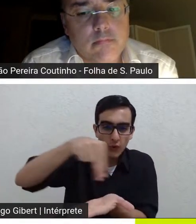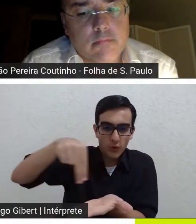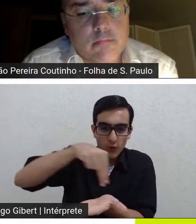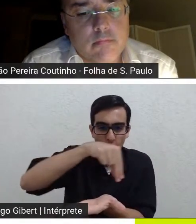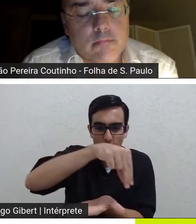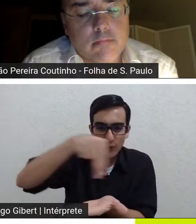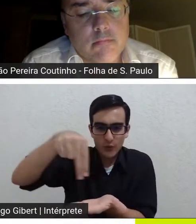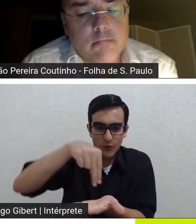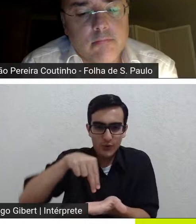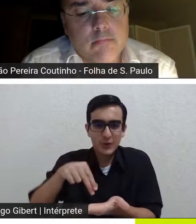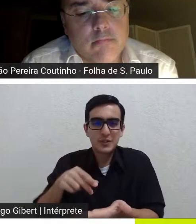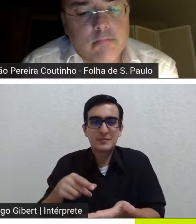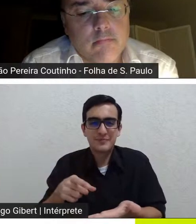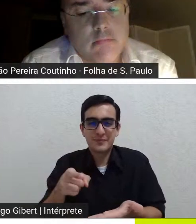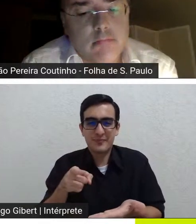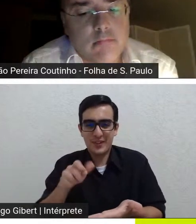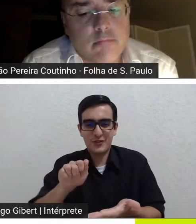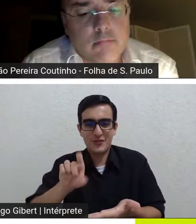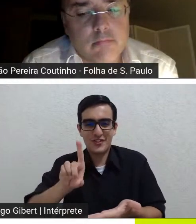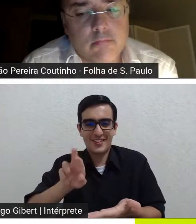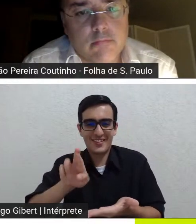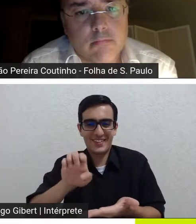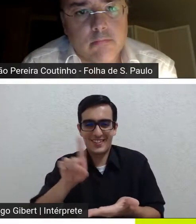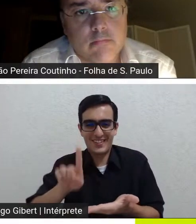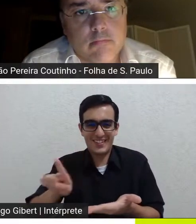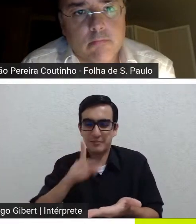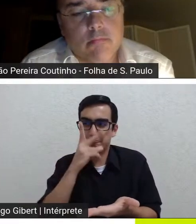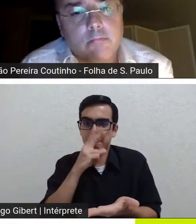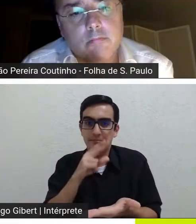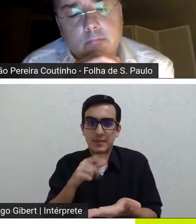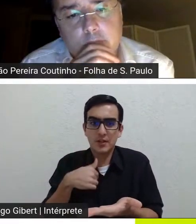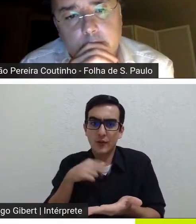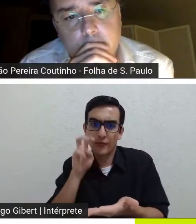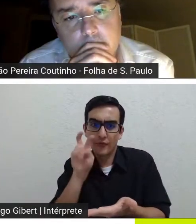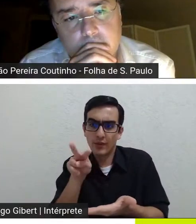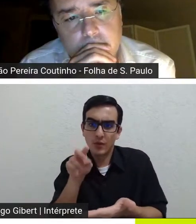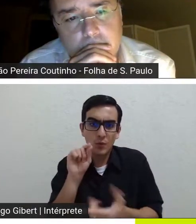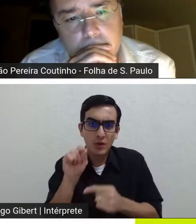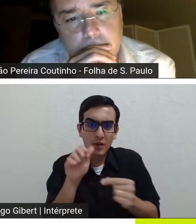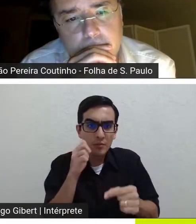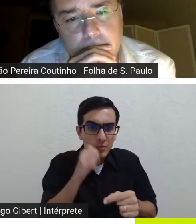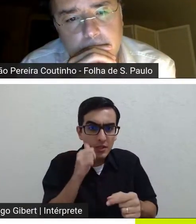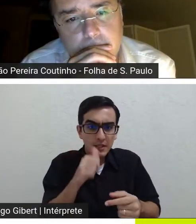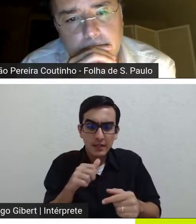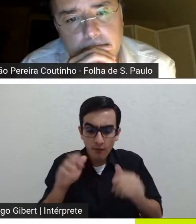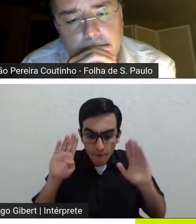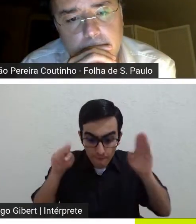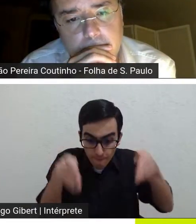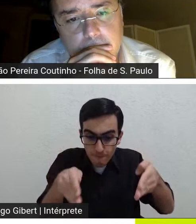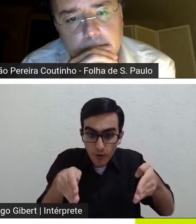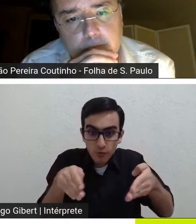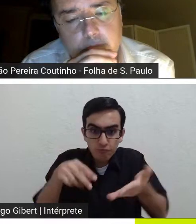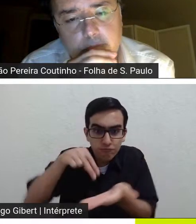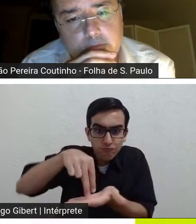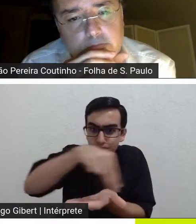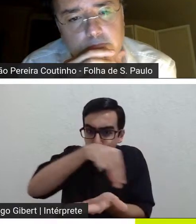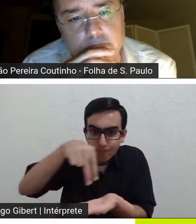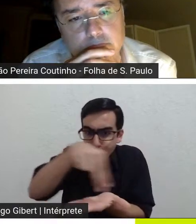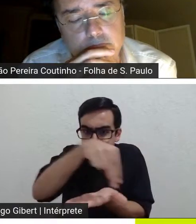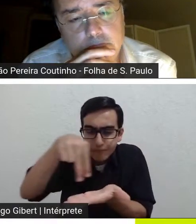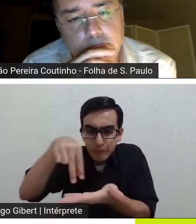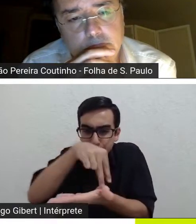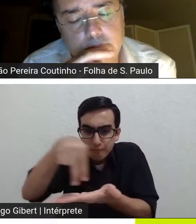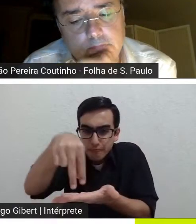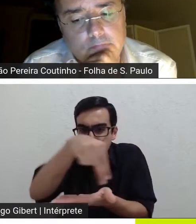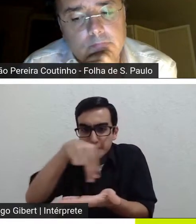sendo vai nos deixando uma sensação de tensão porque ela não consegue sair daquilo apesar de não ser um